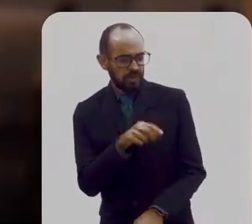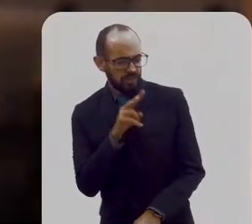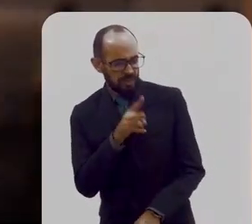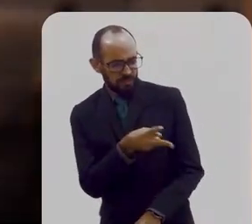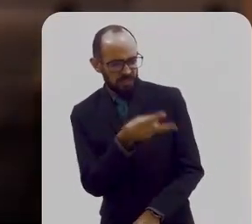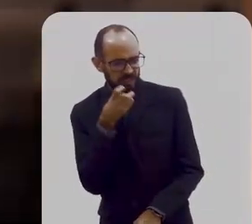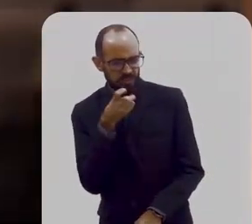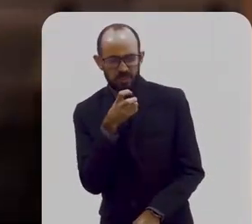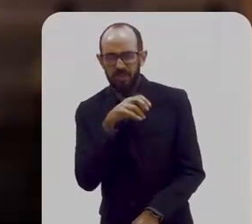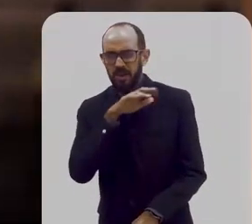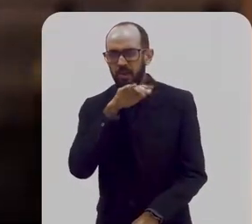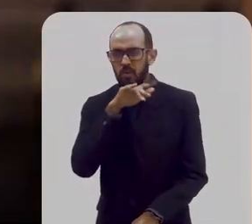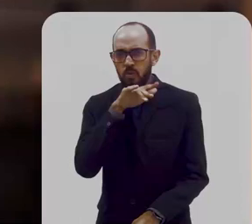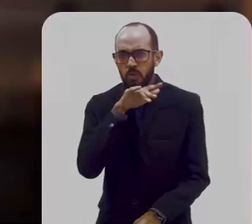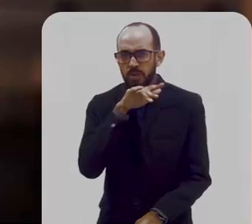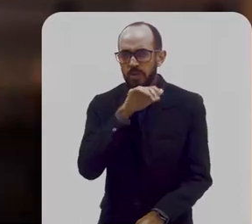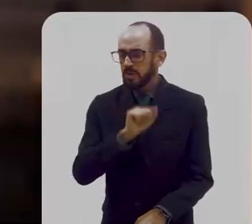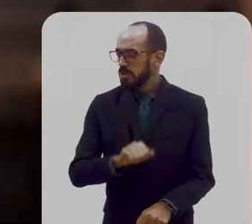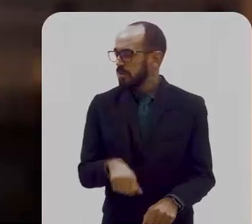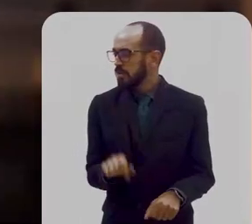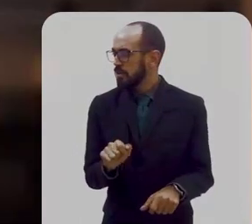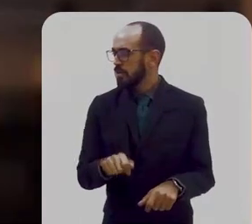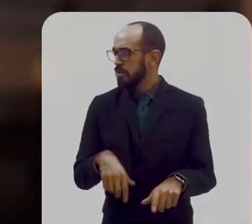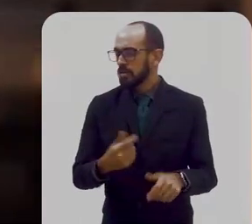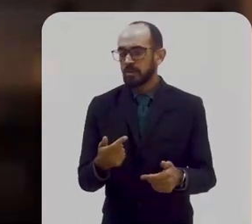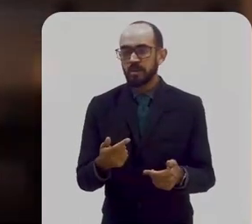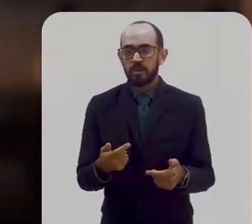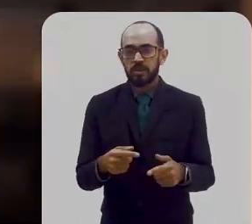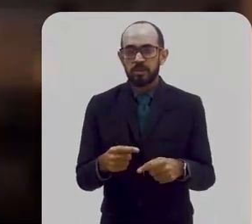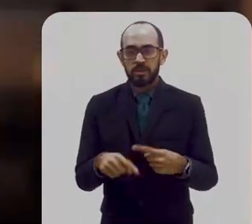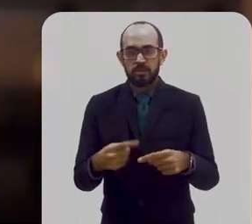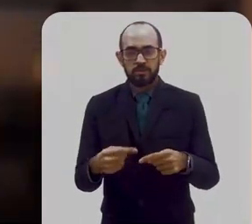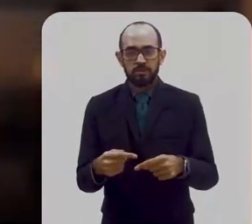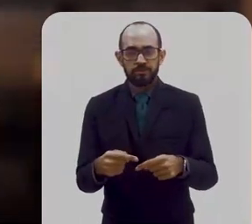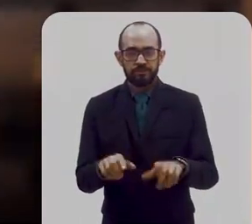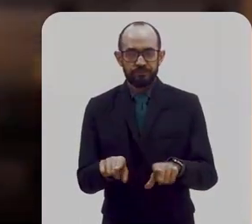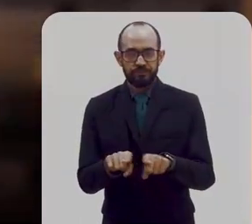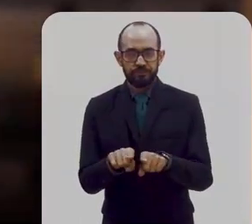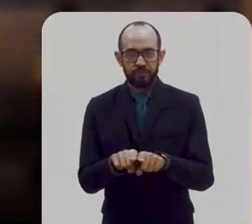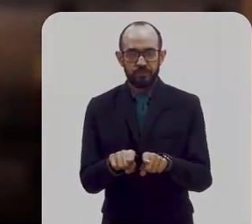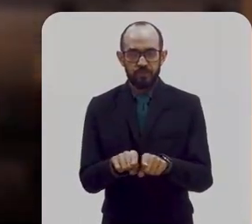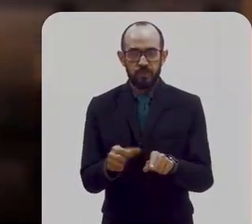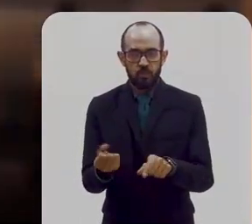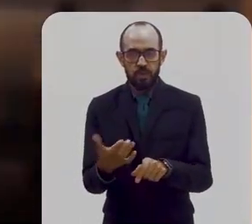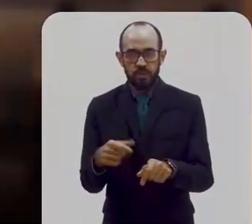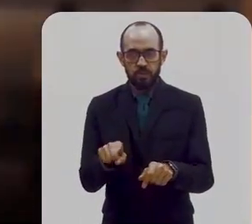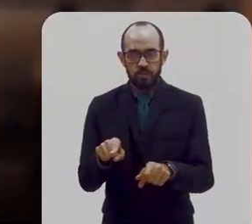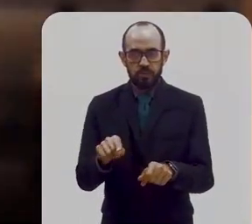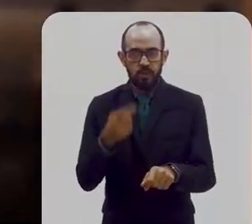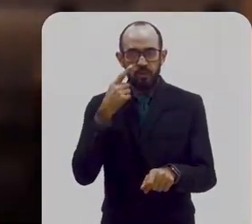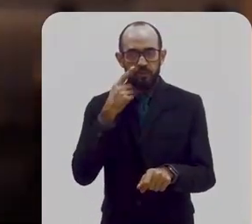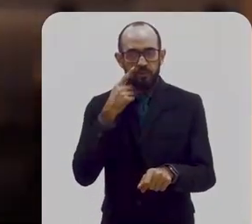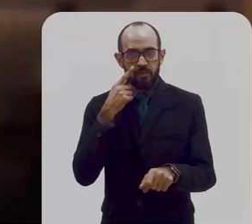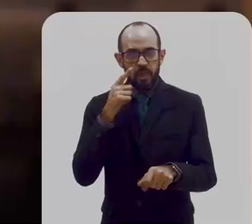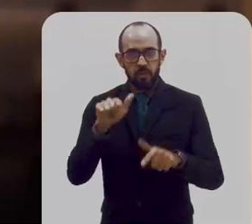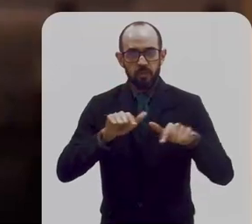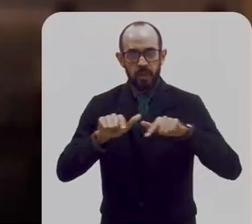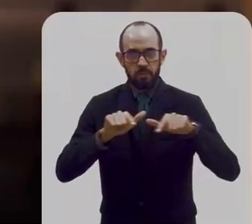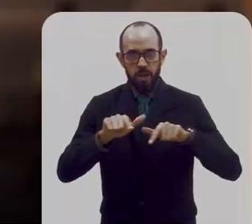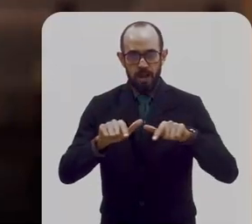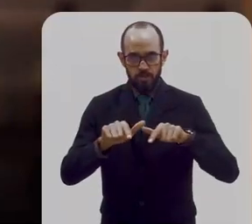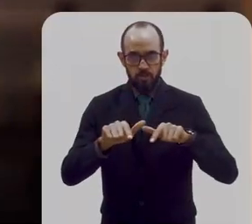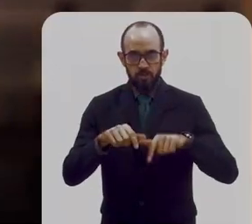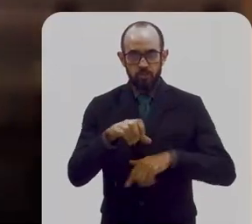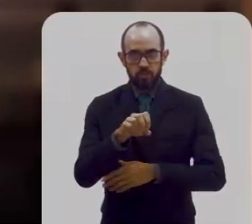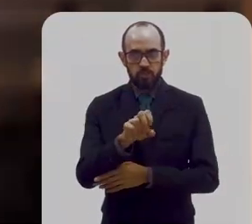vista. Inclusive, a gente vai voltar nisso, nessa questão de ser mal visto, quando a gente explorar efetivamente o trabalho